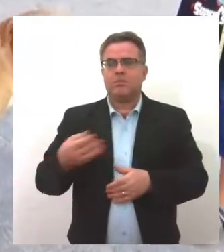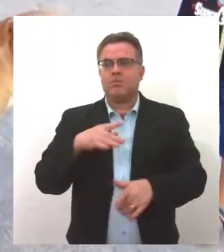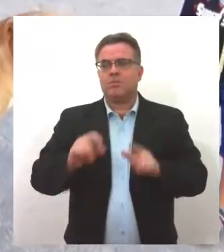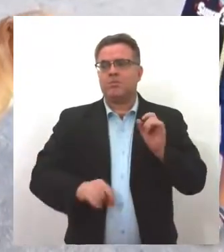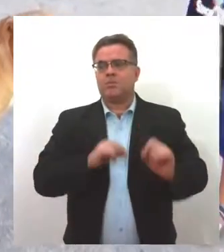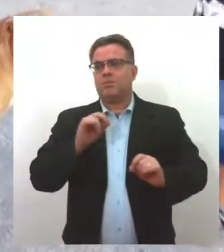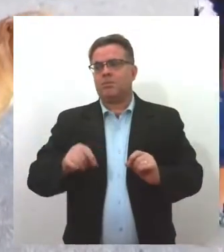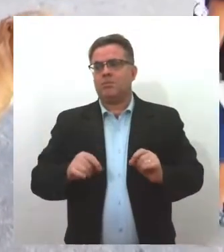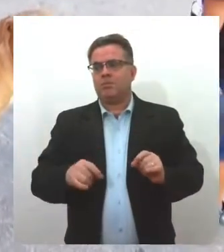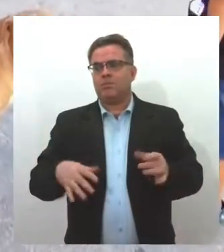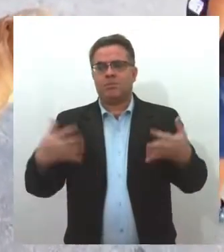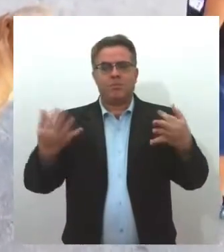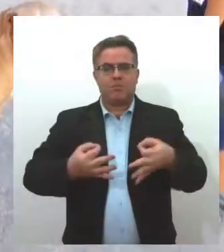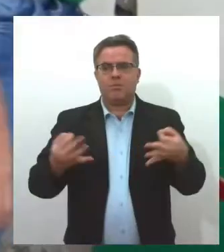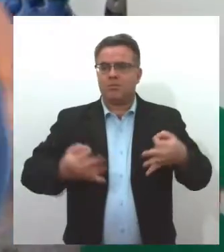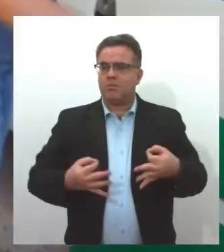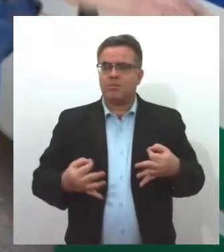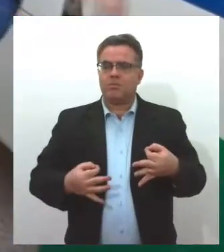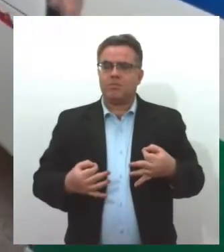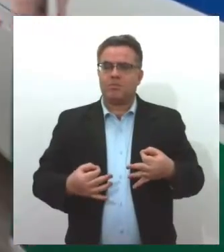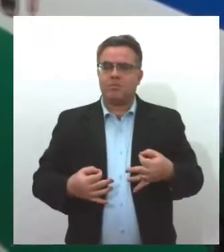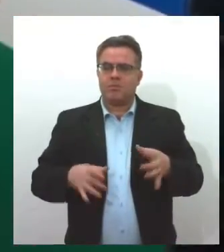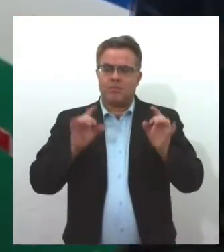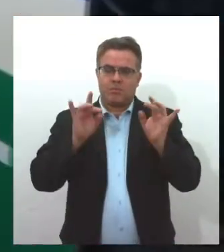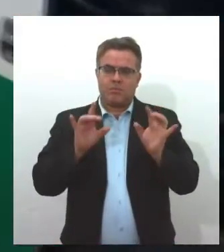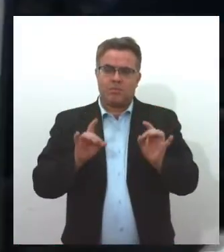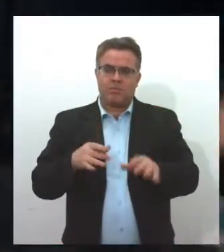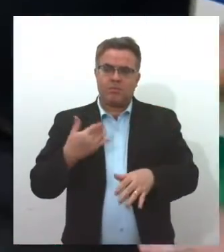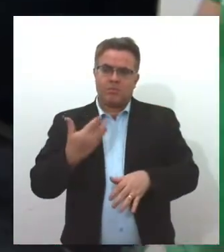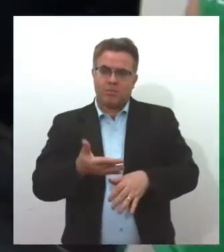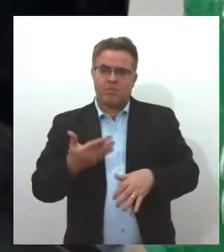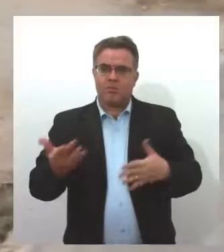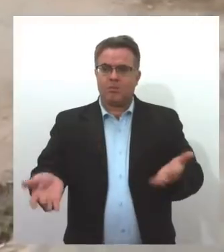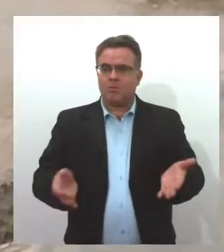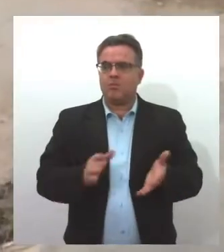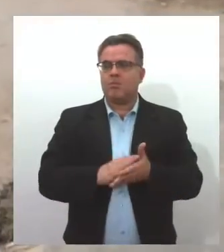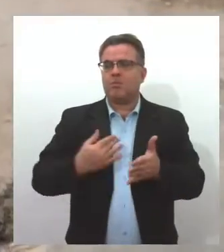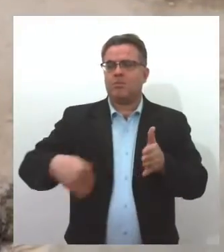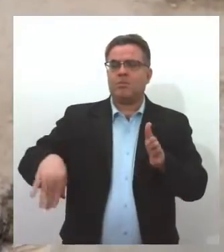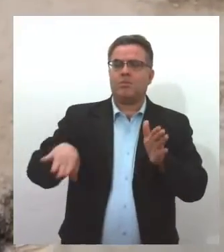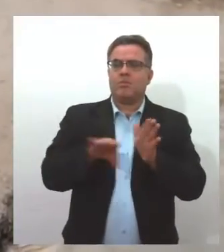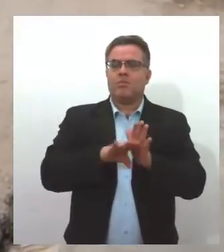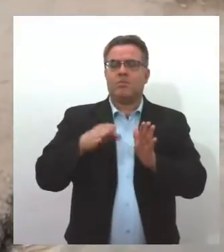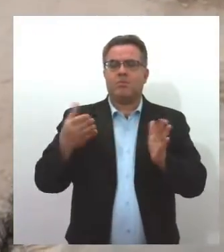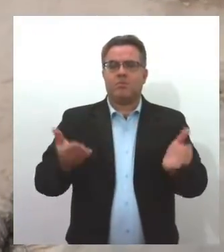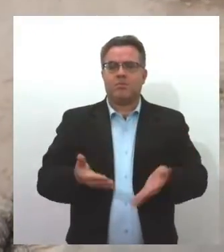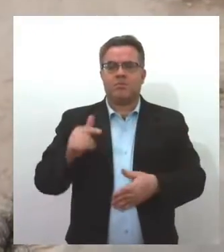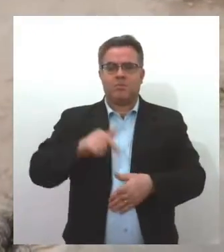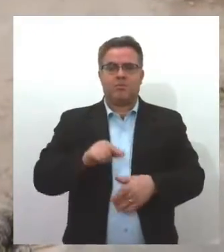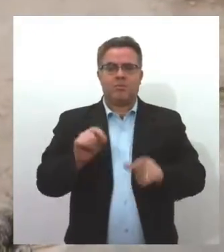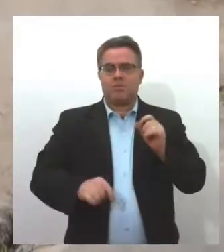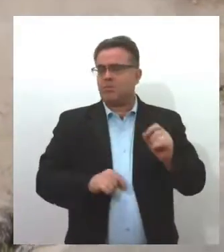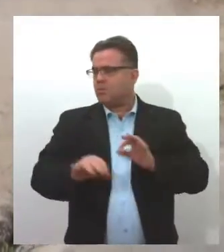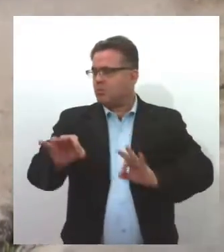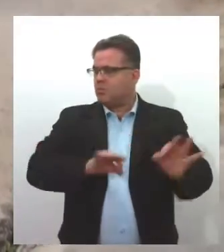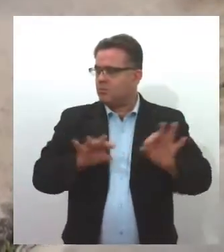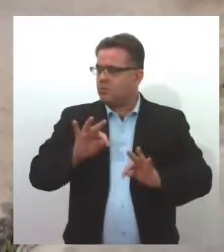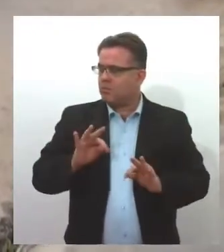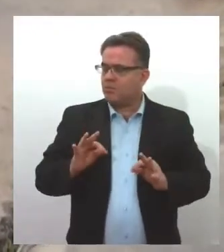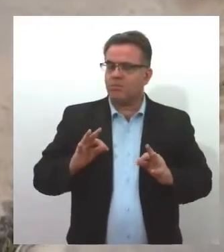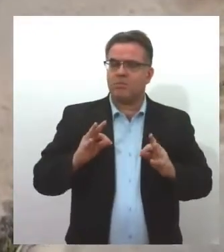caprichado no figurino. E quando os ônibus chegaram, todos organizados e